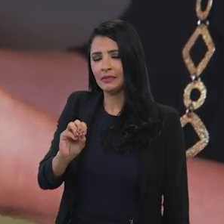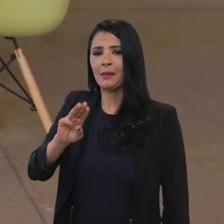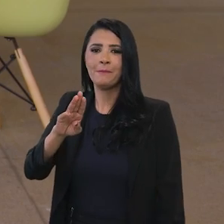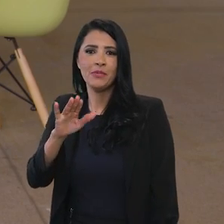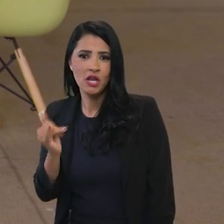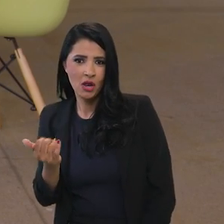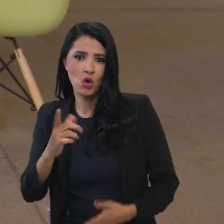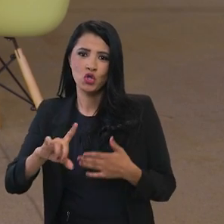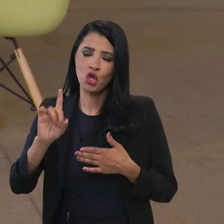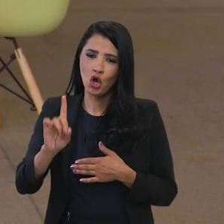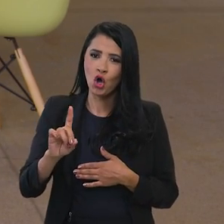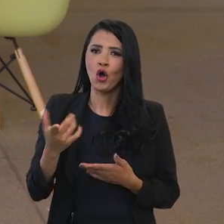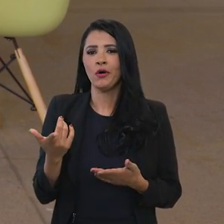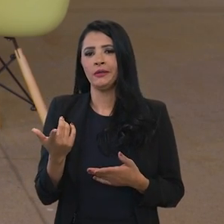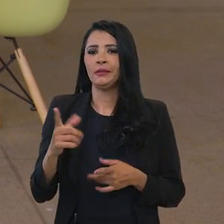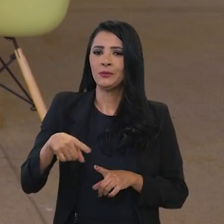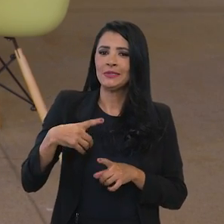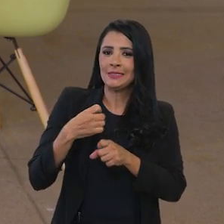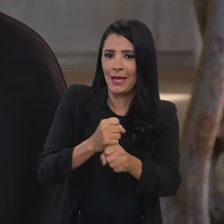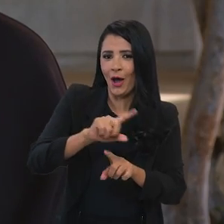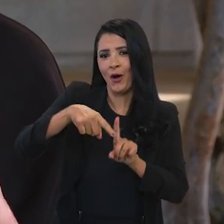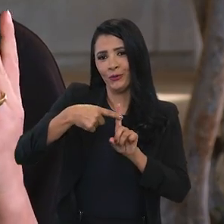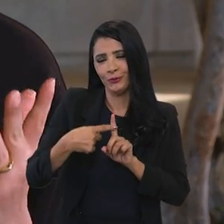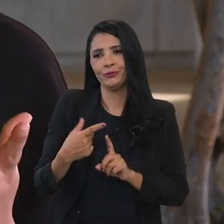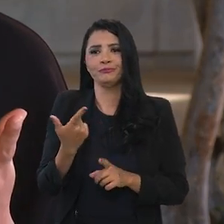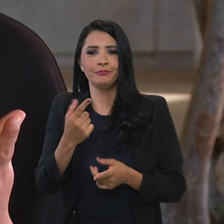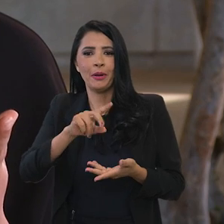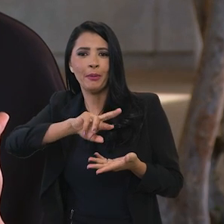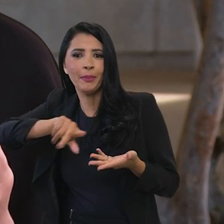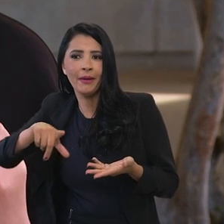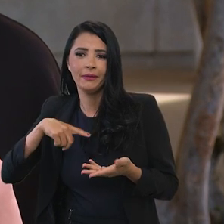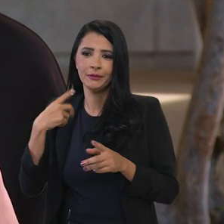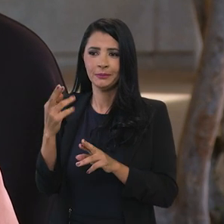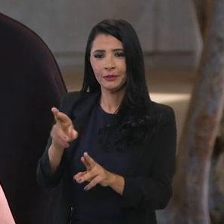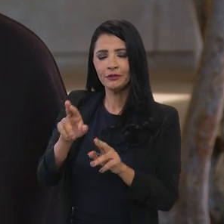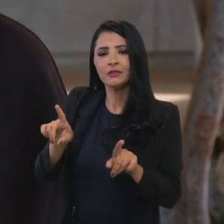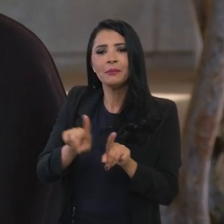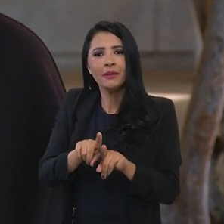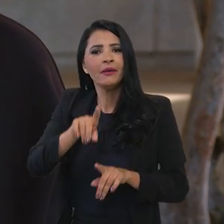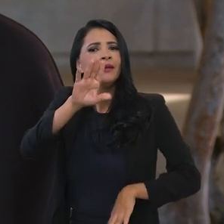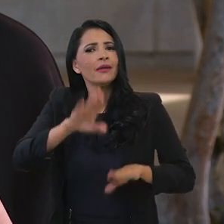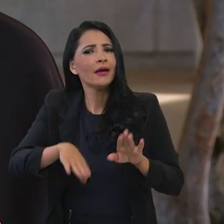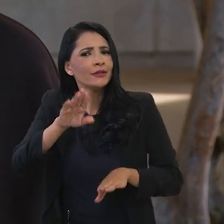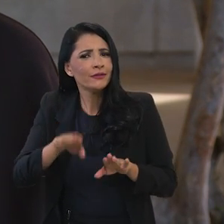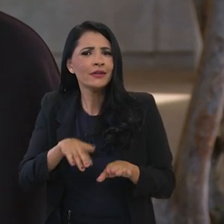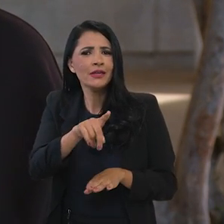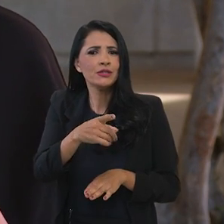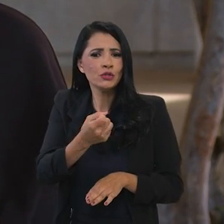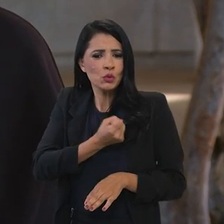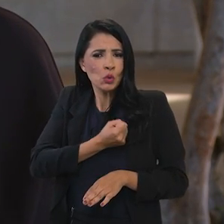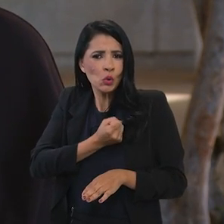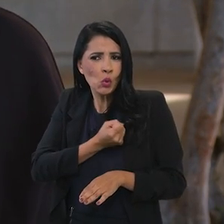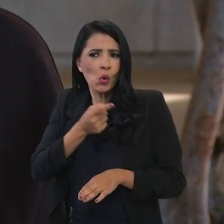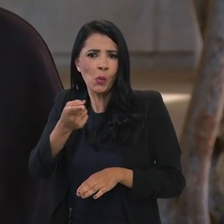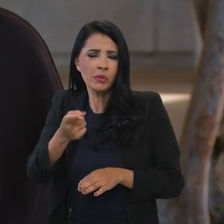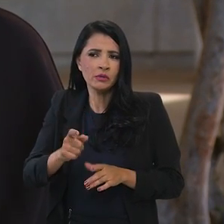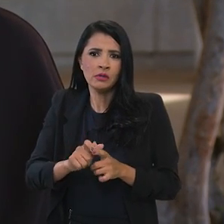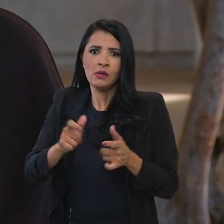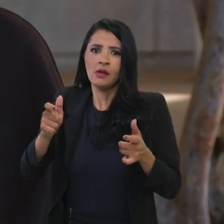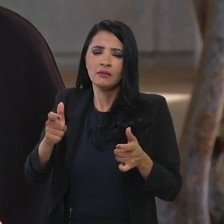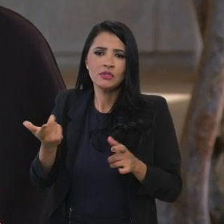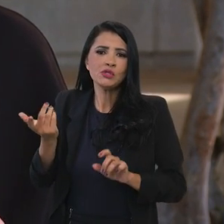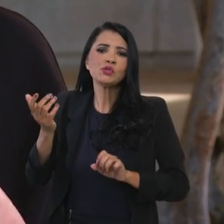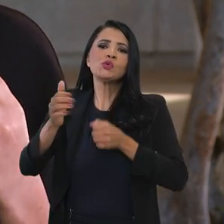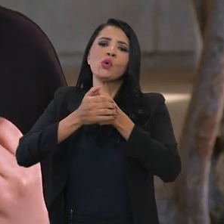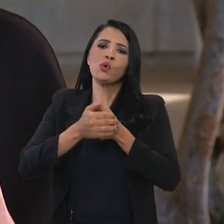bilhões de dólares essa é a nossa expectativa também e às vezes os grandes números escondem a realidade que é uma operação de exportação